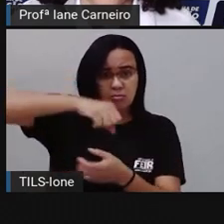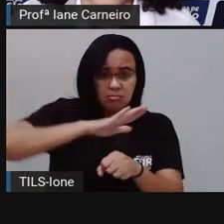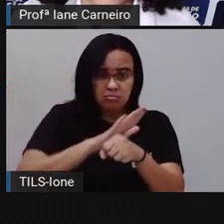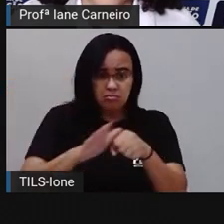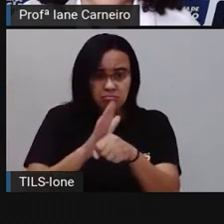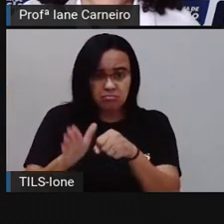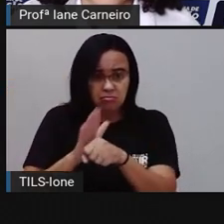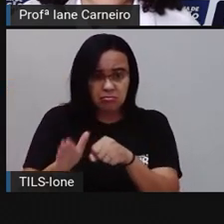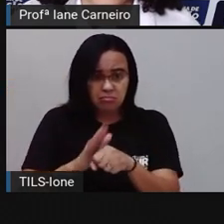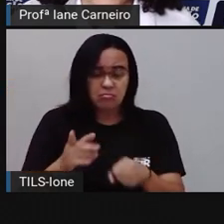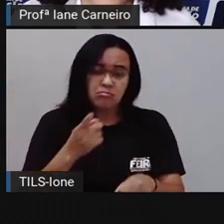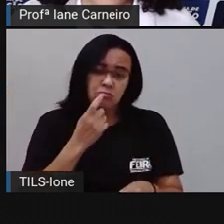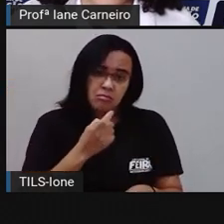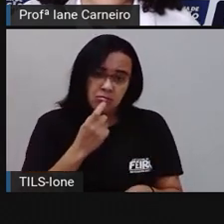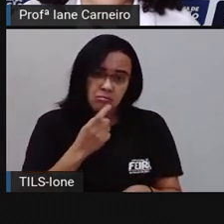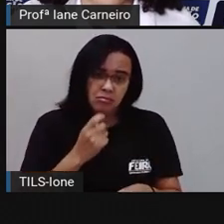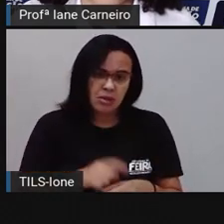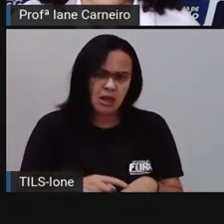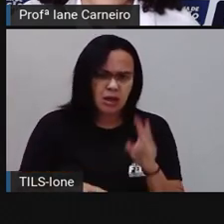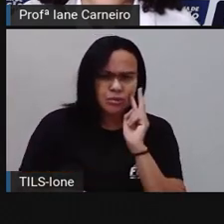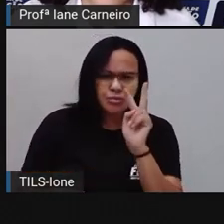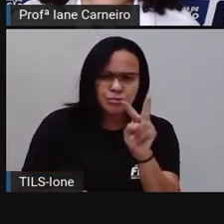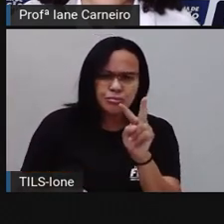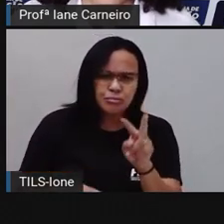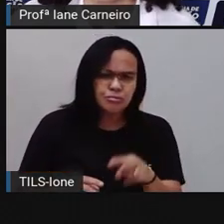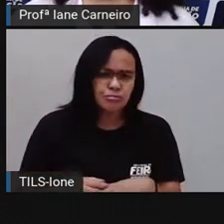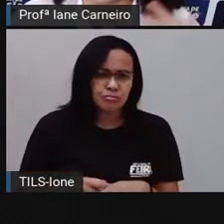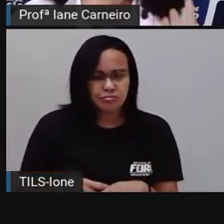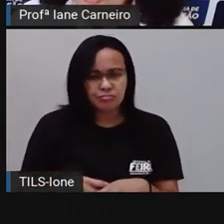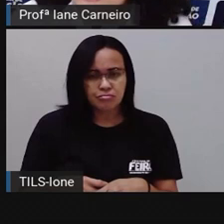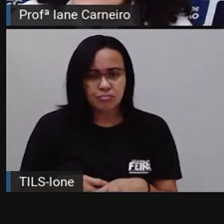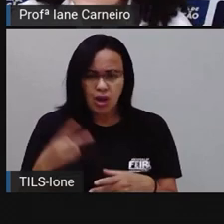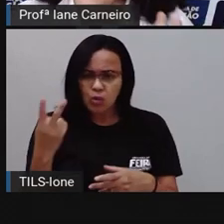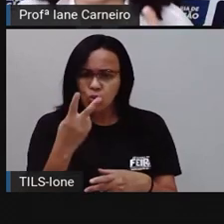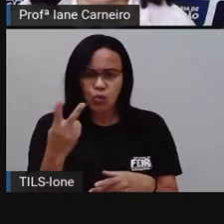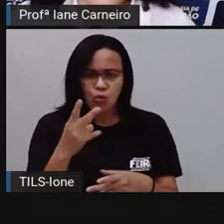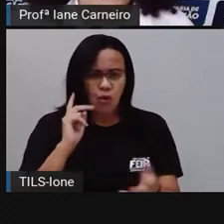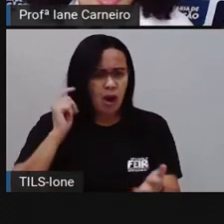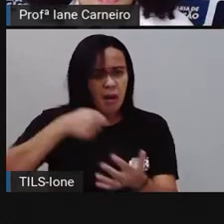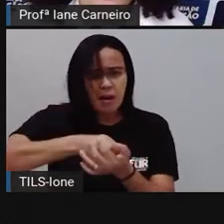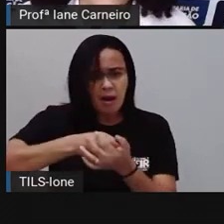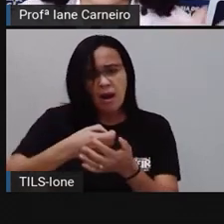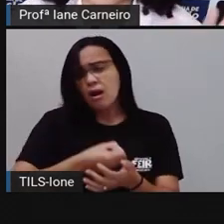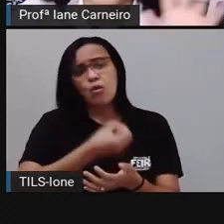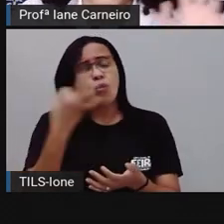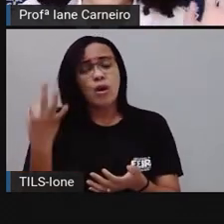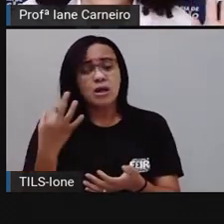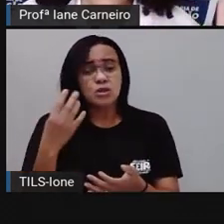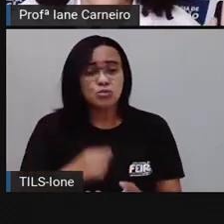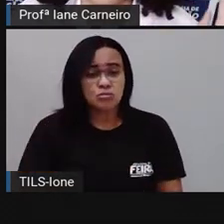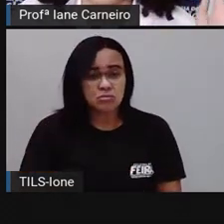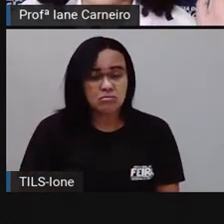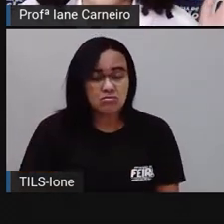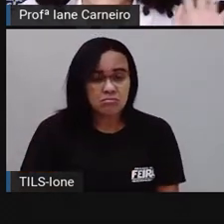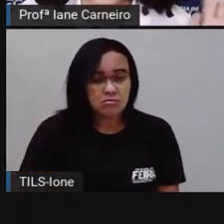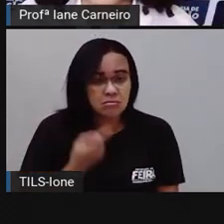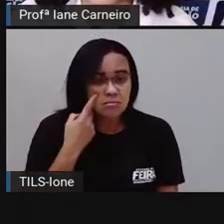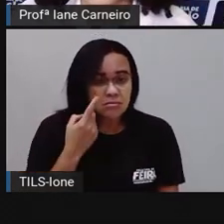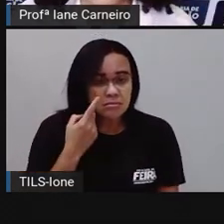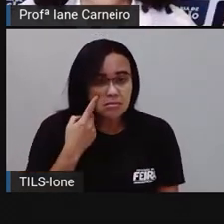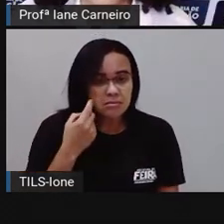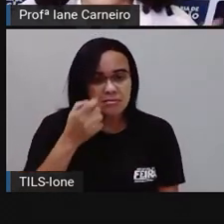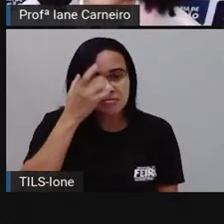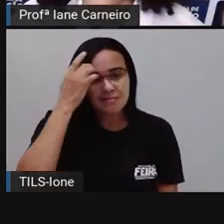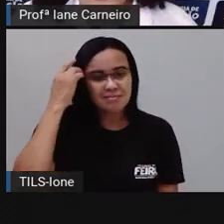Vou botar aqui o preço pra você te ajudar a pensar melhor. Que você pode fazer isso também na sua atividade. Nesse espaço aqui, ó, você é